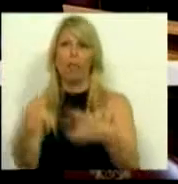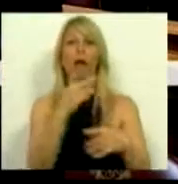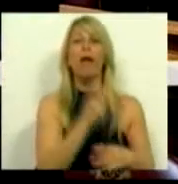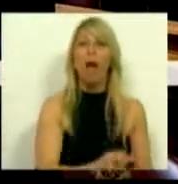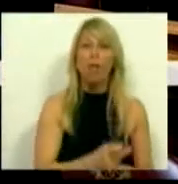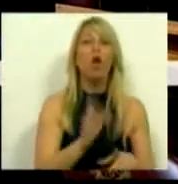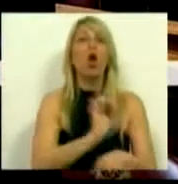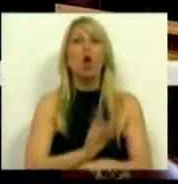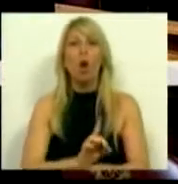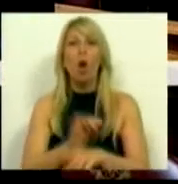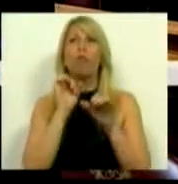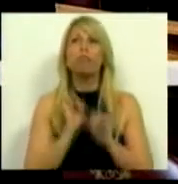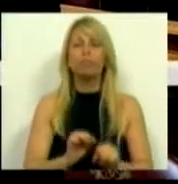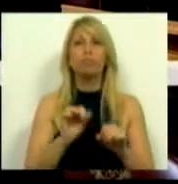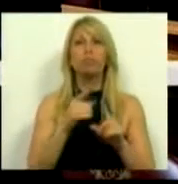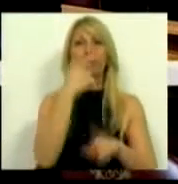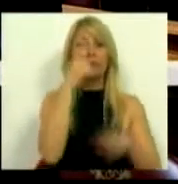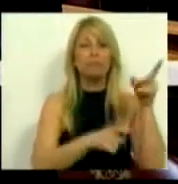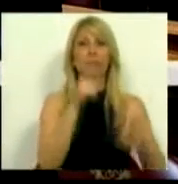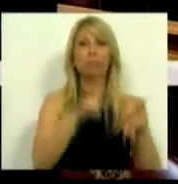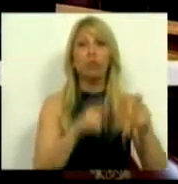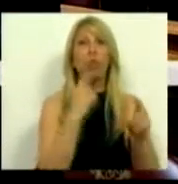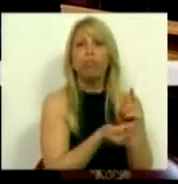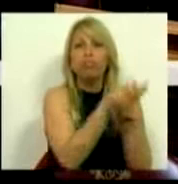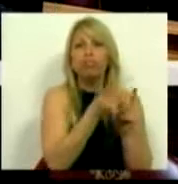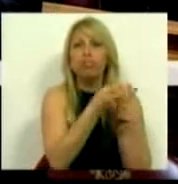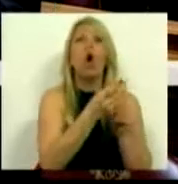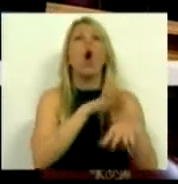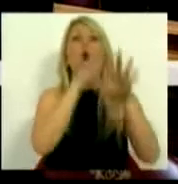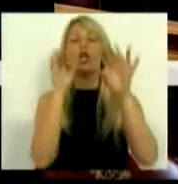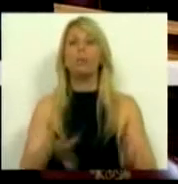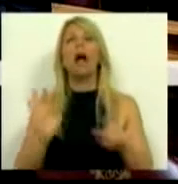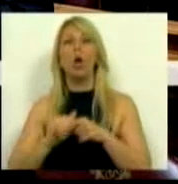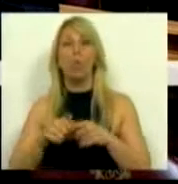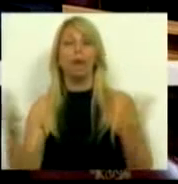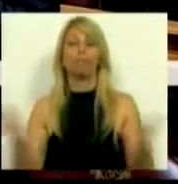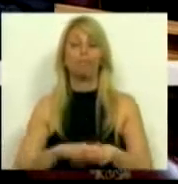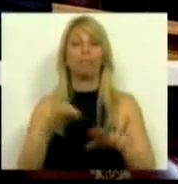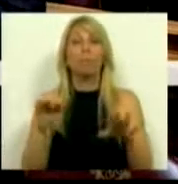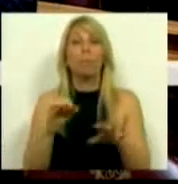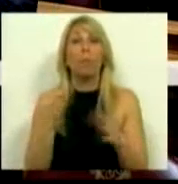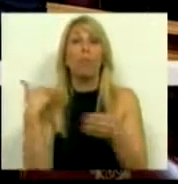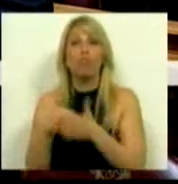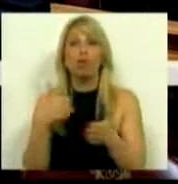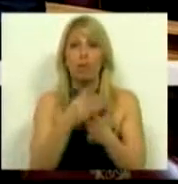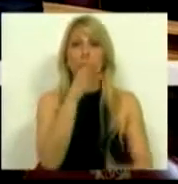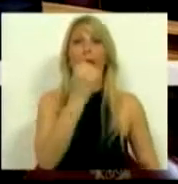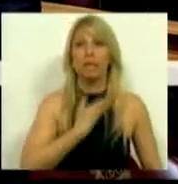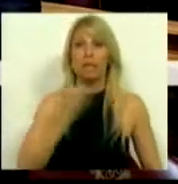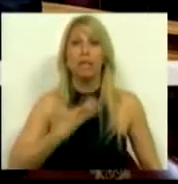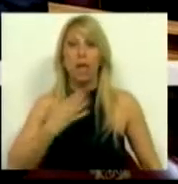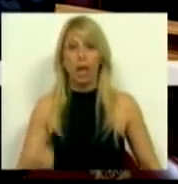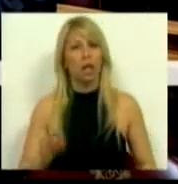dos doentes relativamente ao Hospital de Alcobaça. Portanto, este processo do PSD e do CDS é uma autêntica